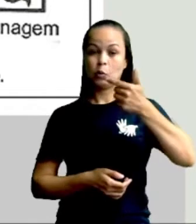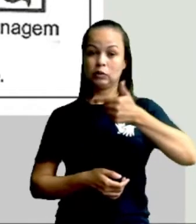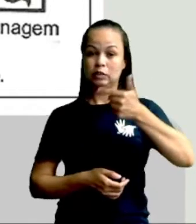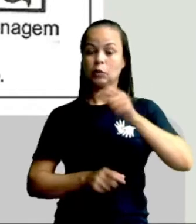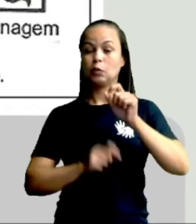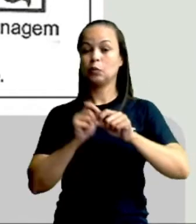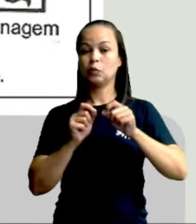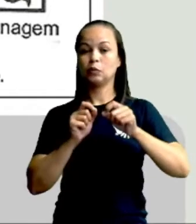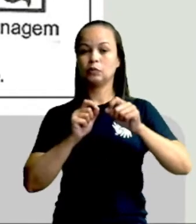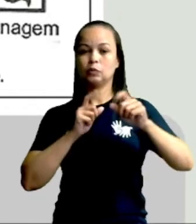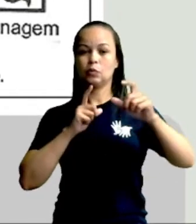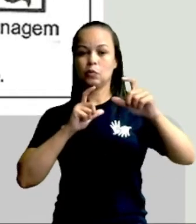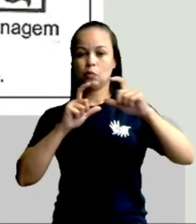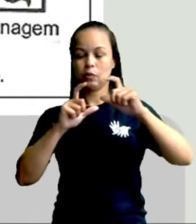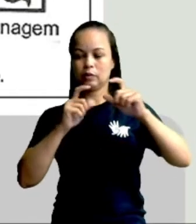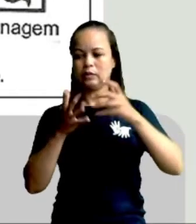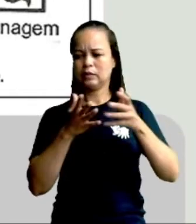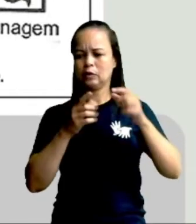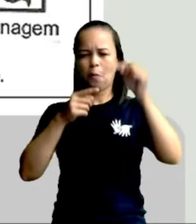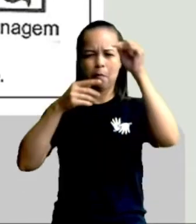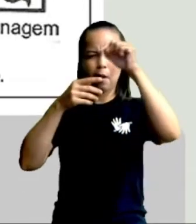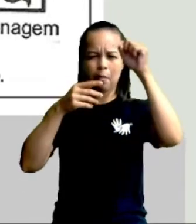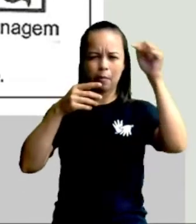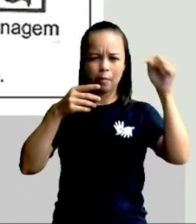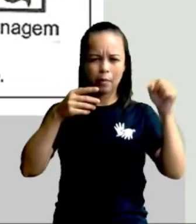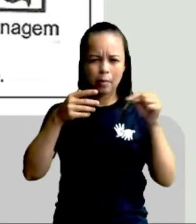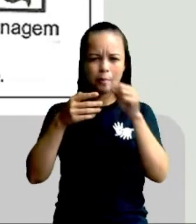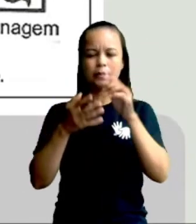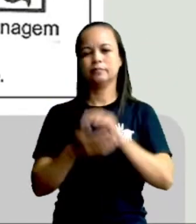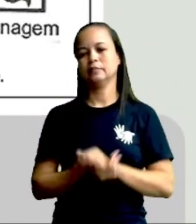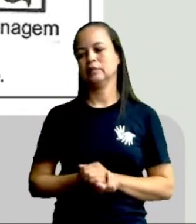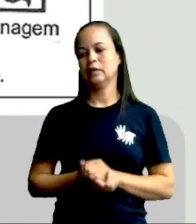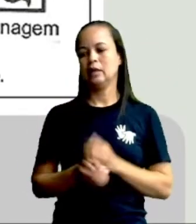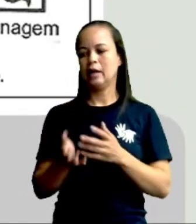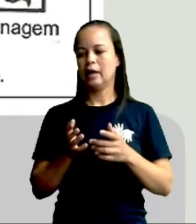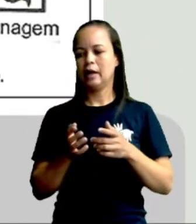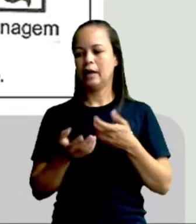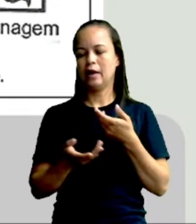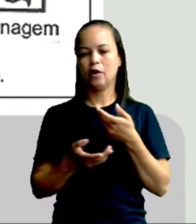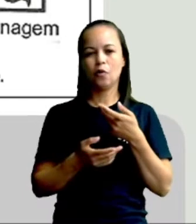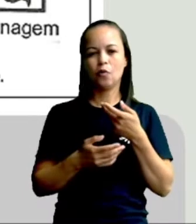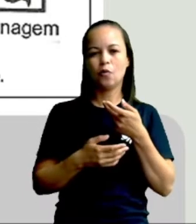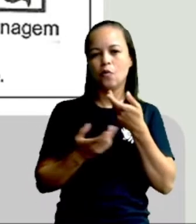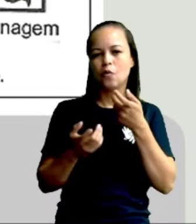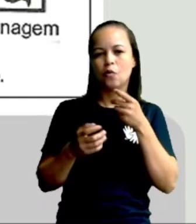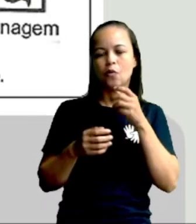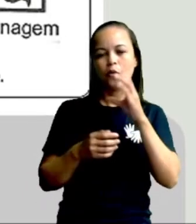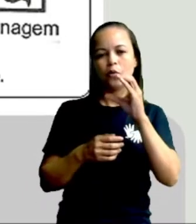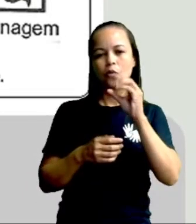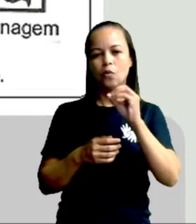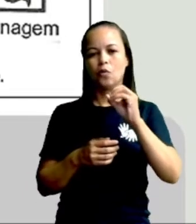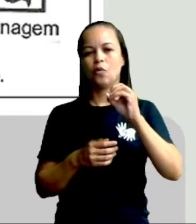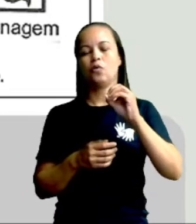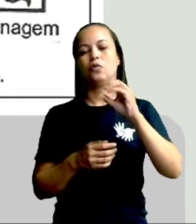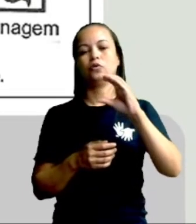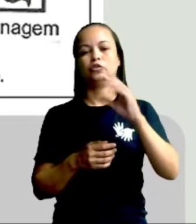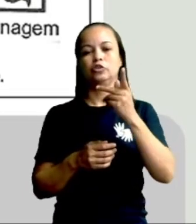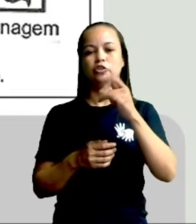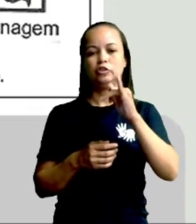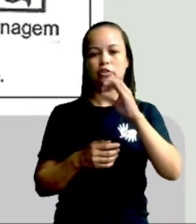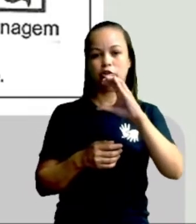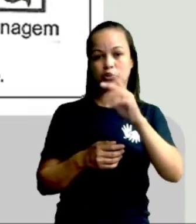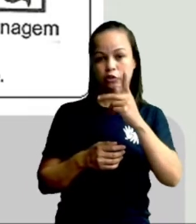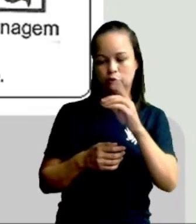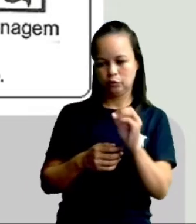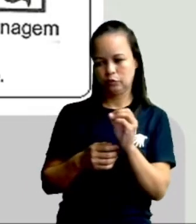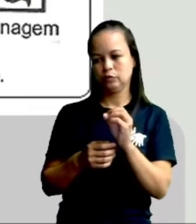segundo balãozinho, esse que tá todo cheio de pontinho, é o cochicho do personagem. O outro, gente, indica